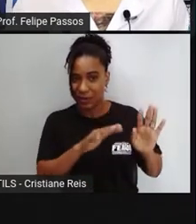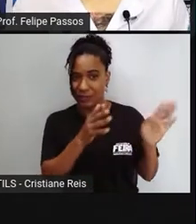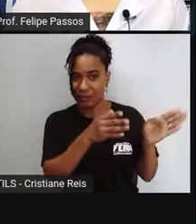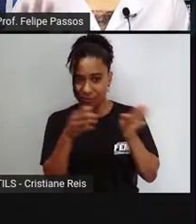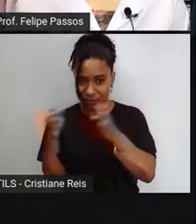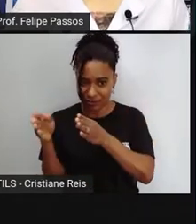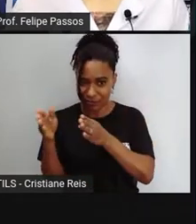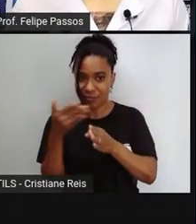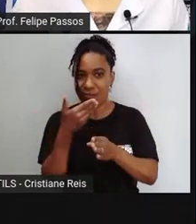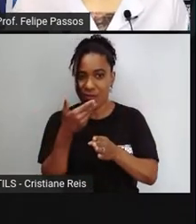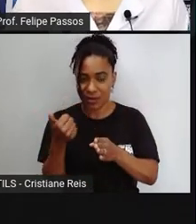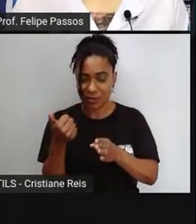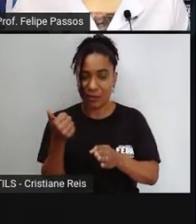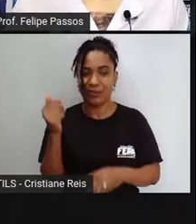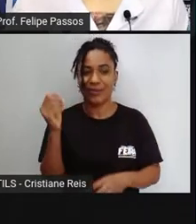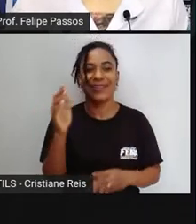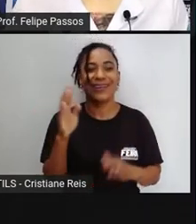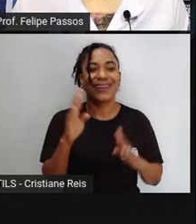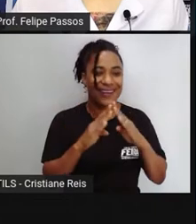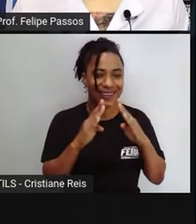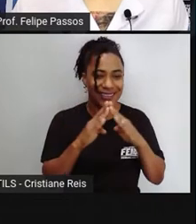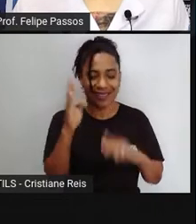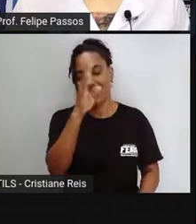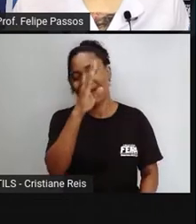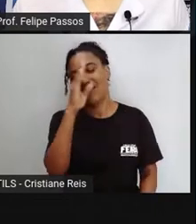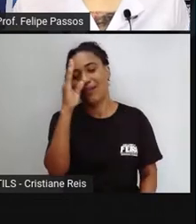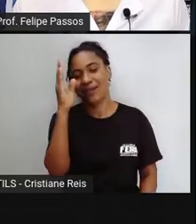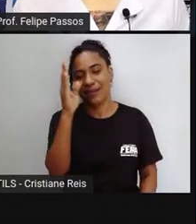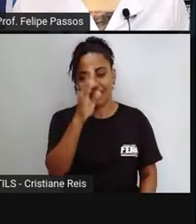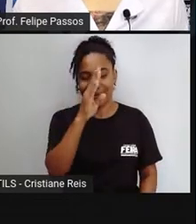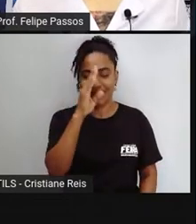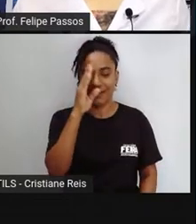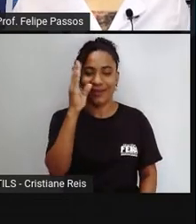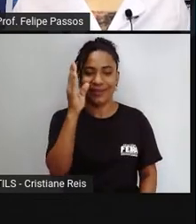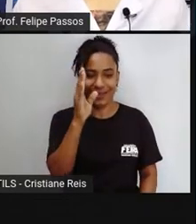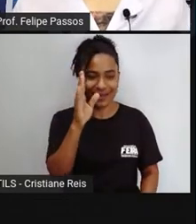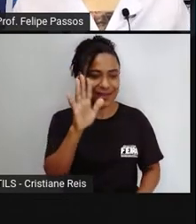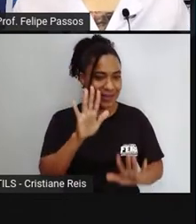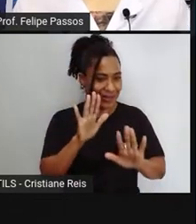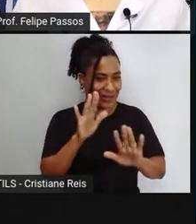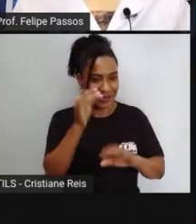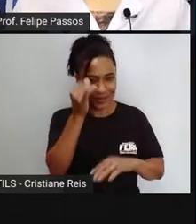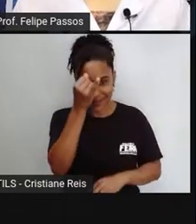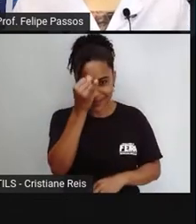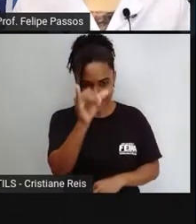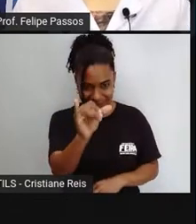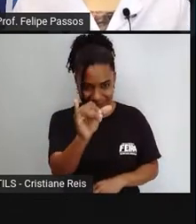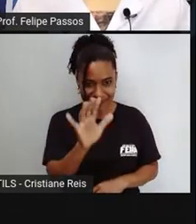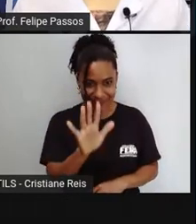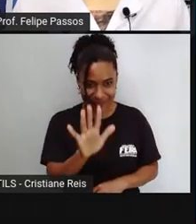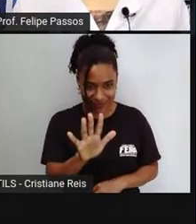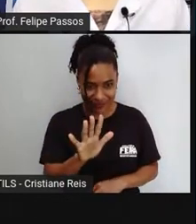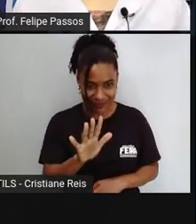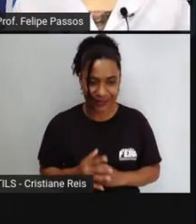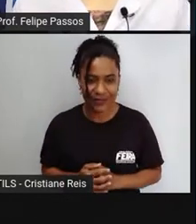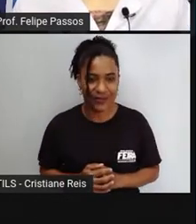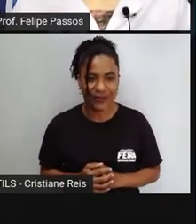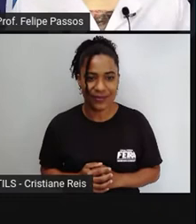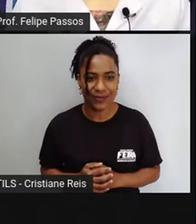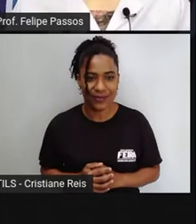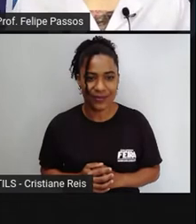Não quero ninguém passando mal por conta da minha aula. Então, vamos lá. Vamos conhecer agora os principais causadores